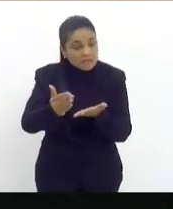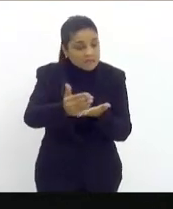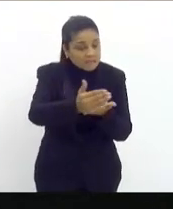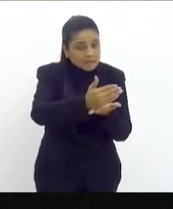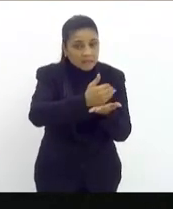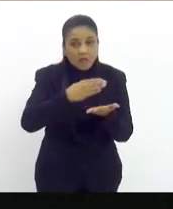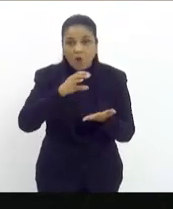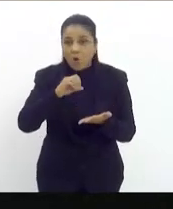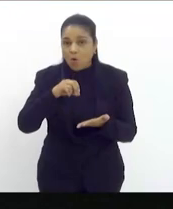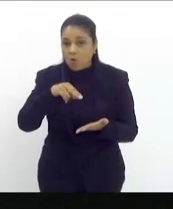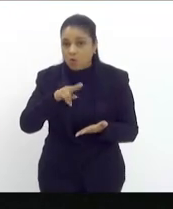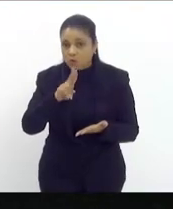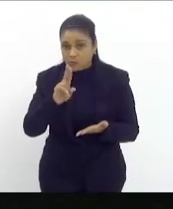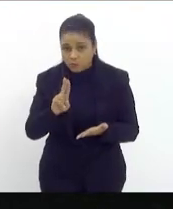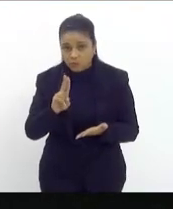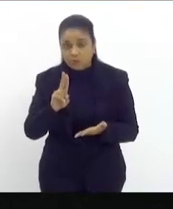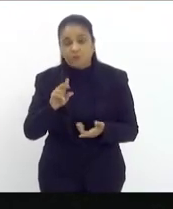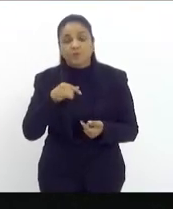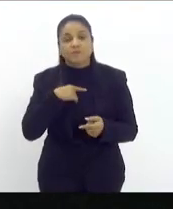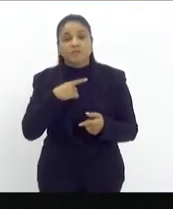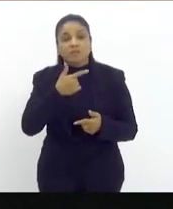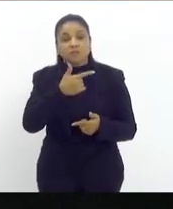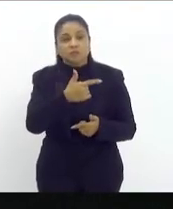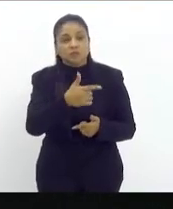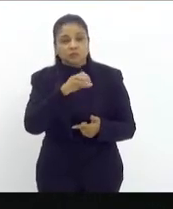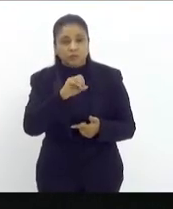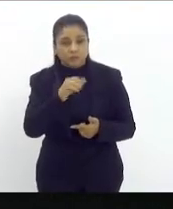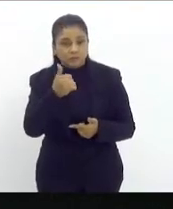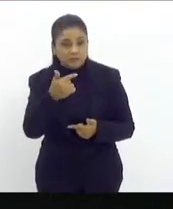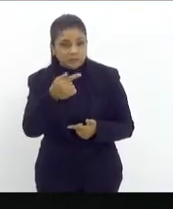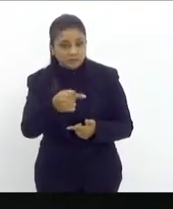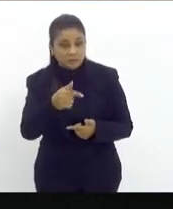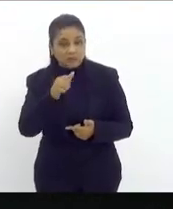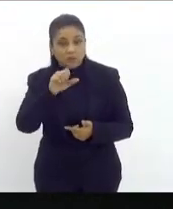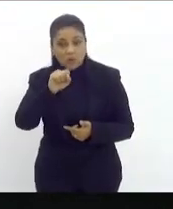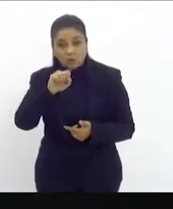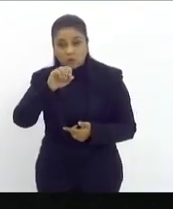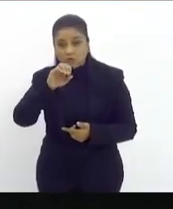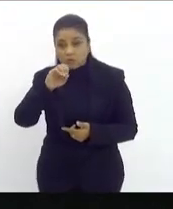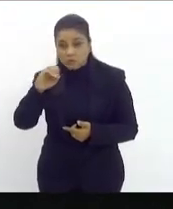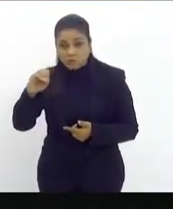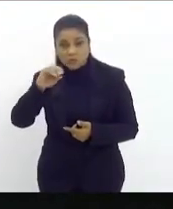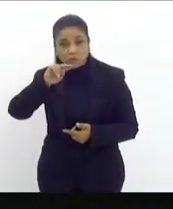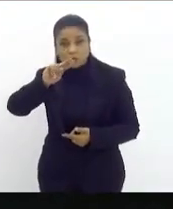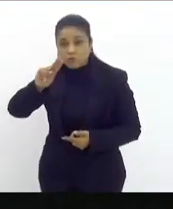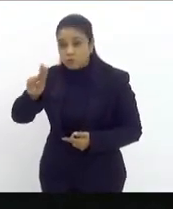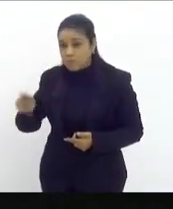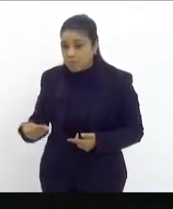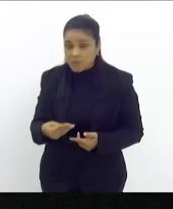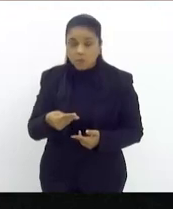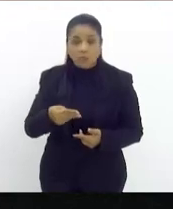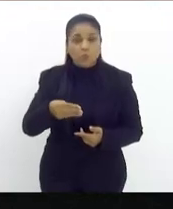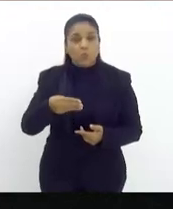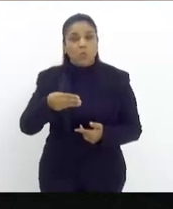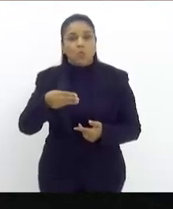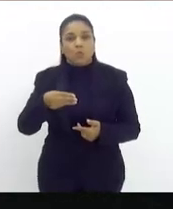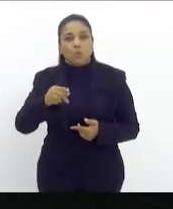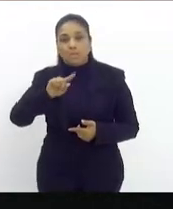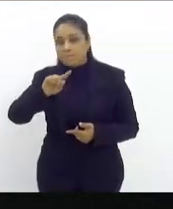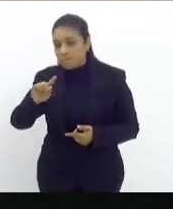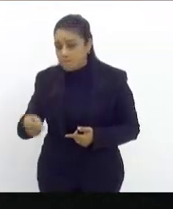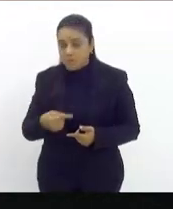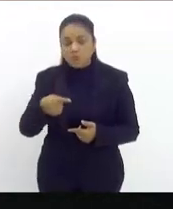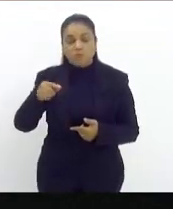ONU desde 2017 são mais de 800 mil refugiados que entraram por